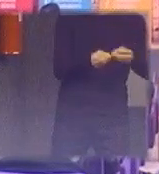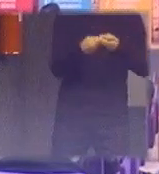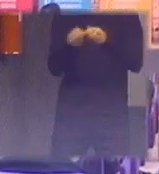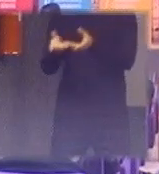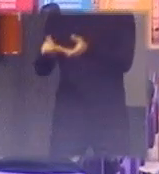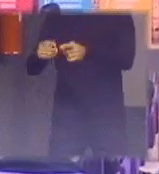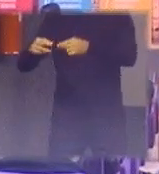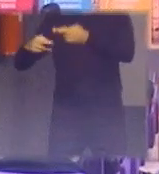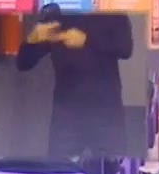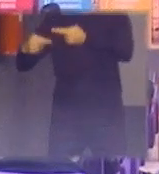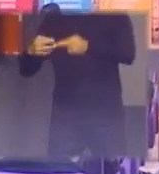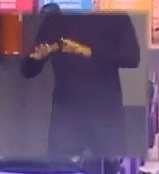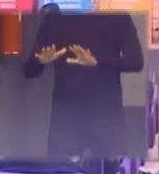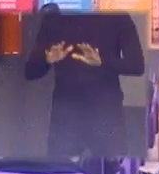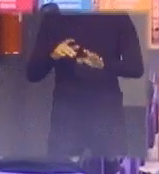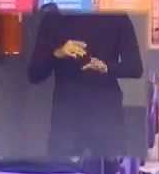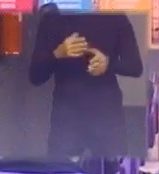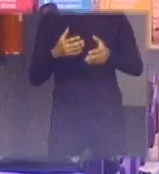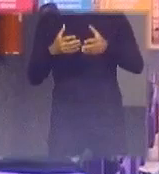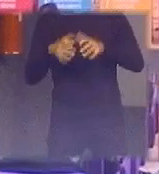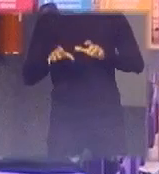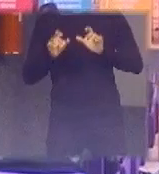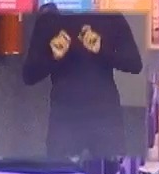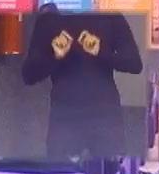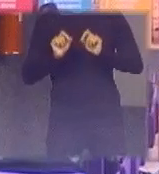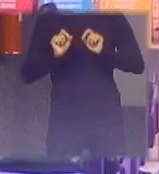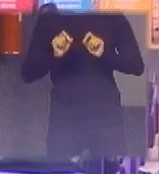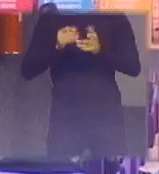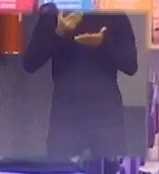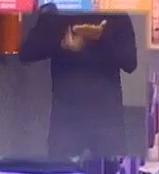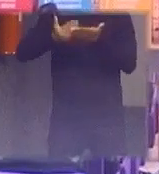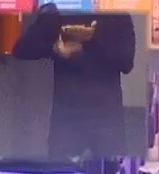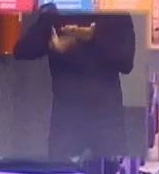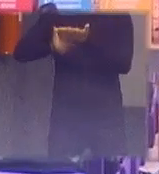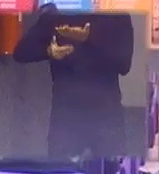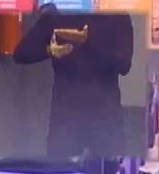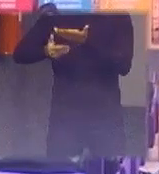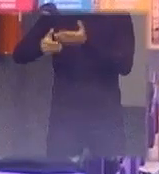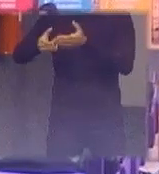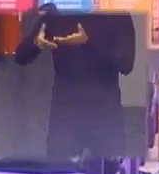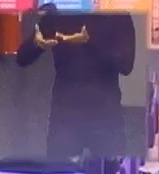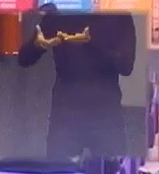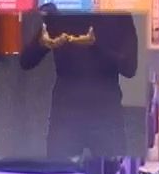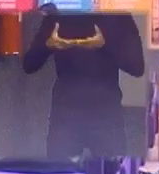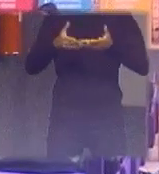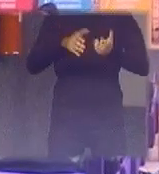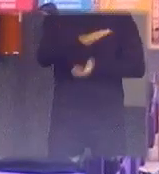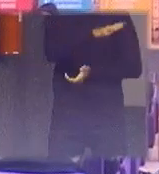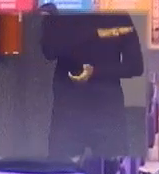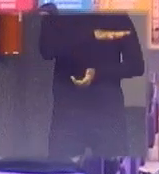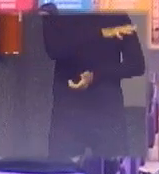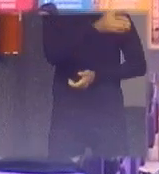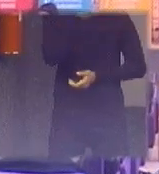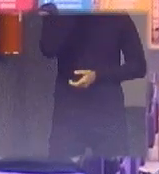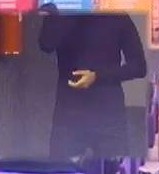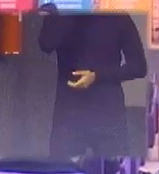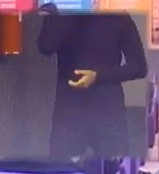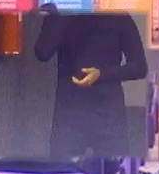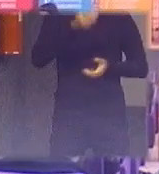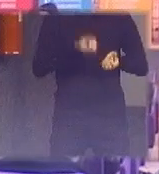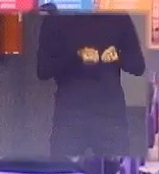quer é que se perca nesse mundo de piratas que desmontam e descartam